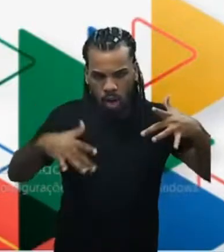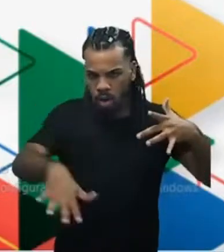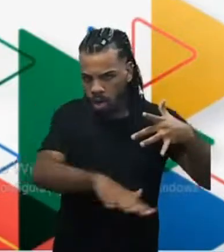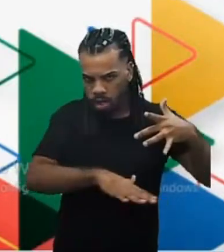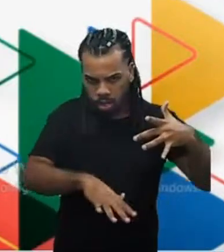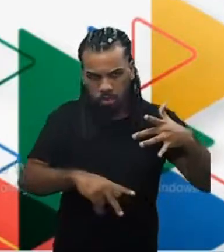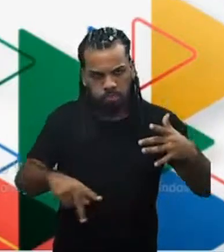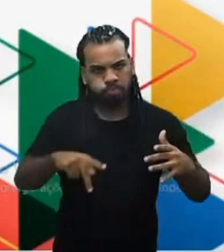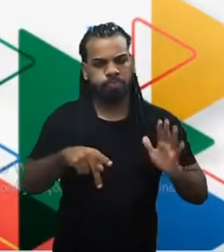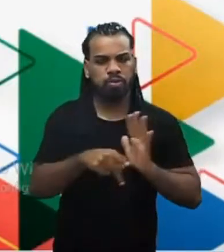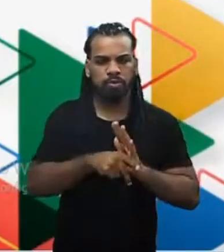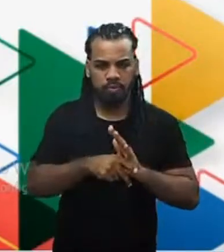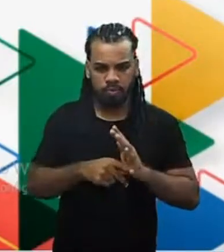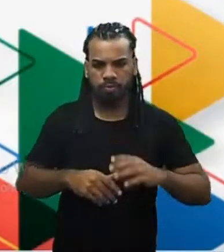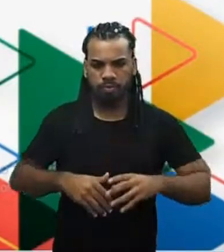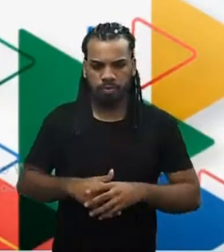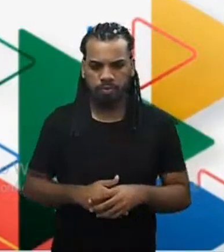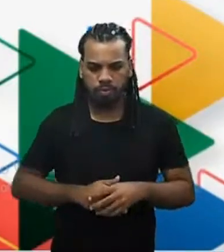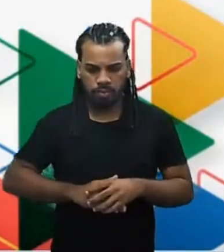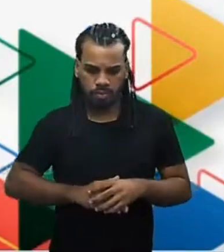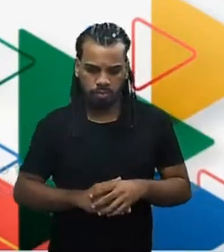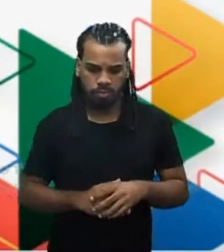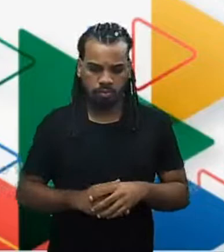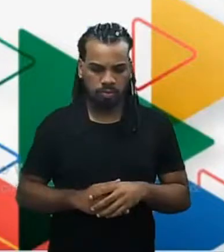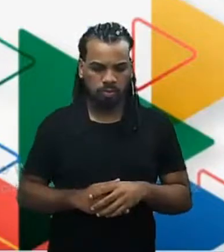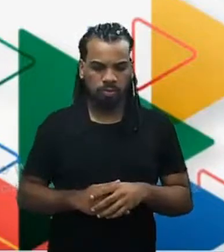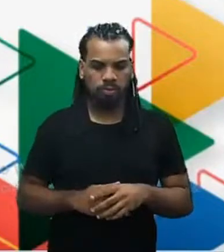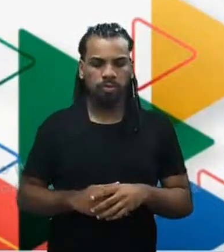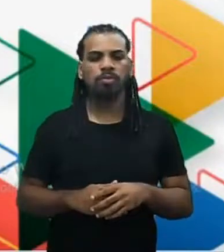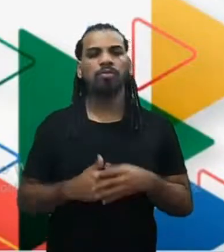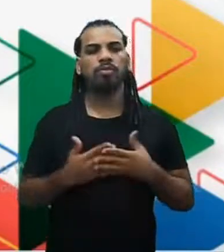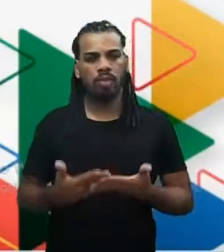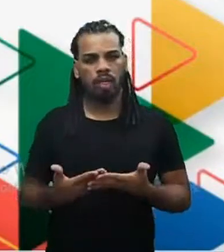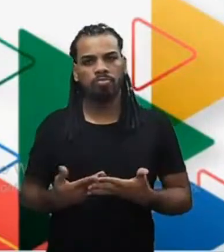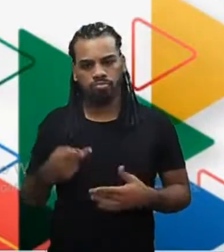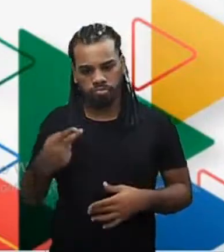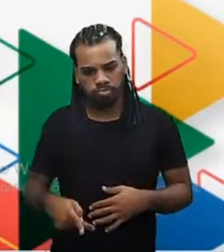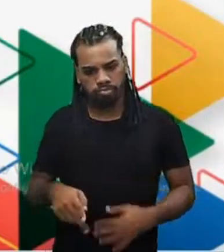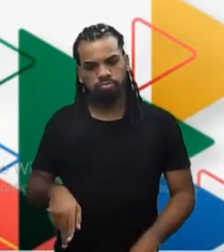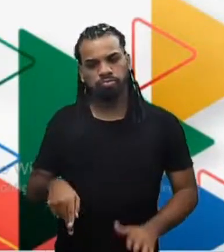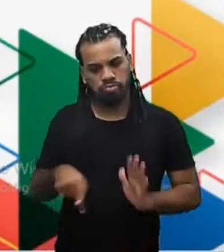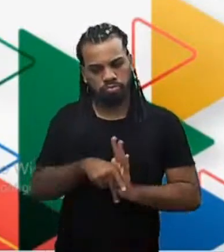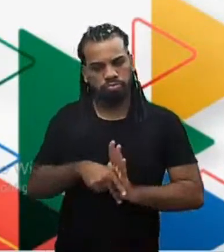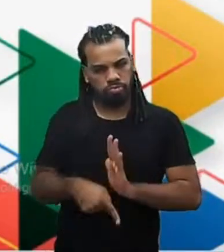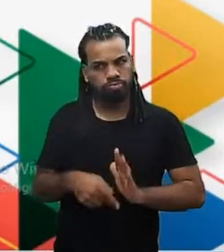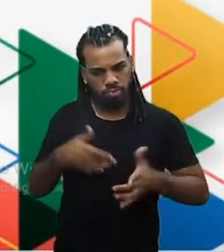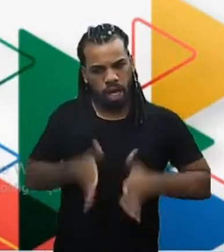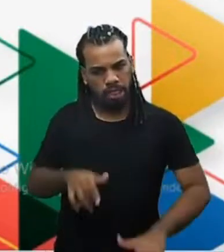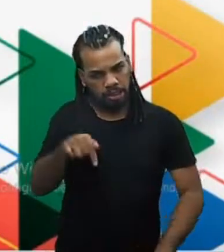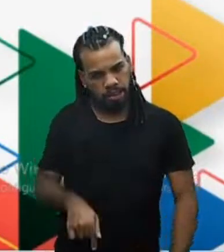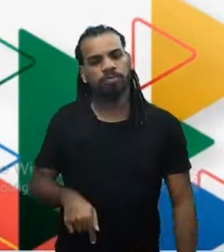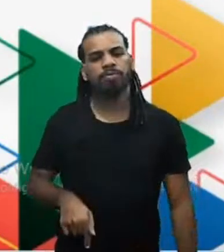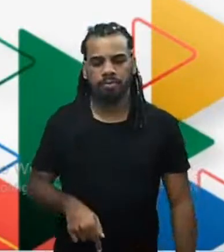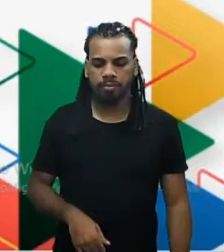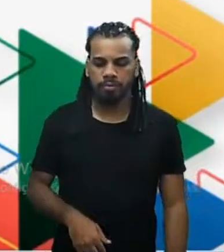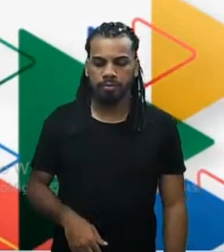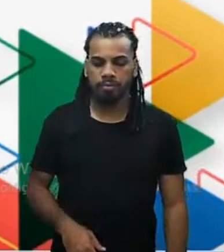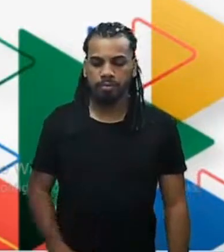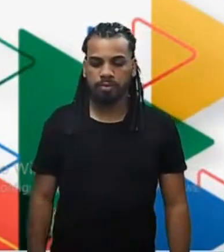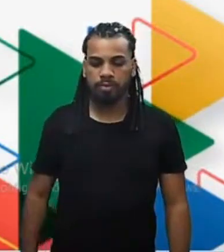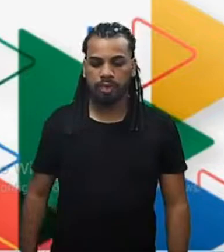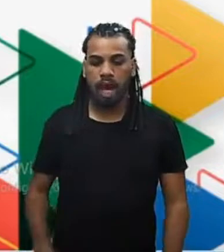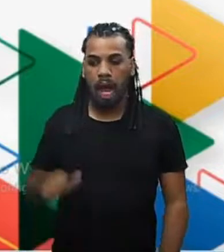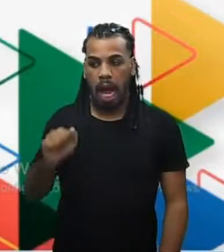ou do território em que habita, é um nativo. E ao contrário de autoctone,